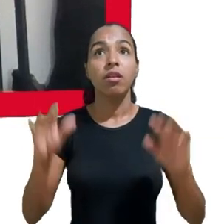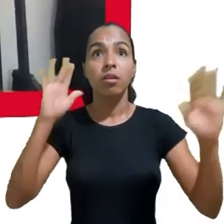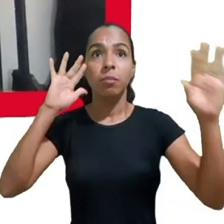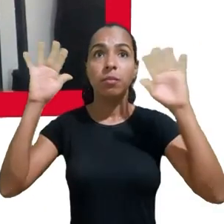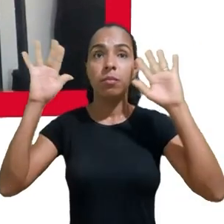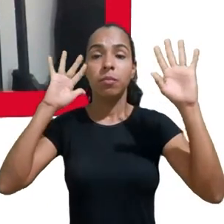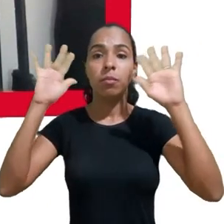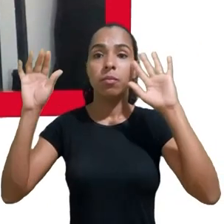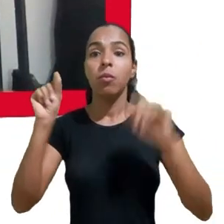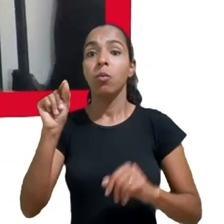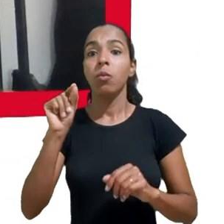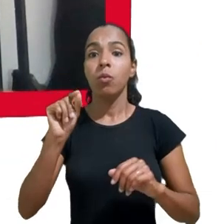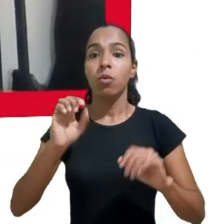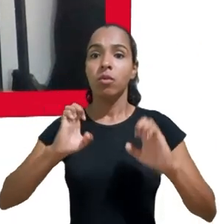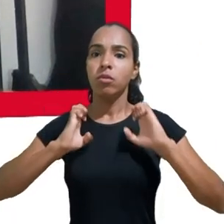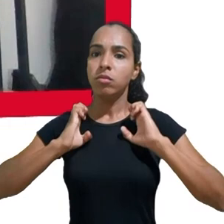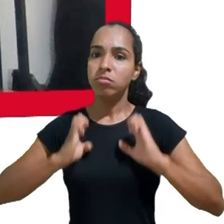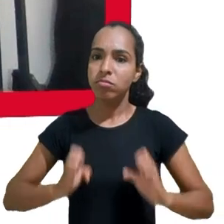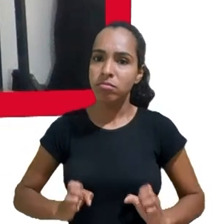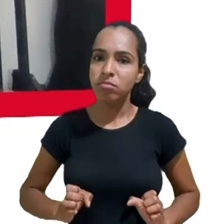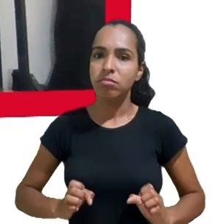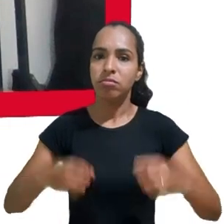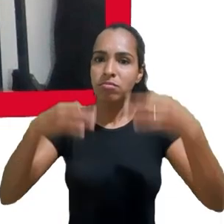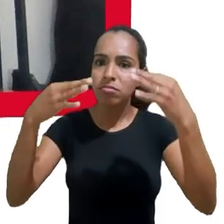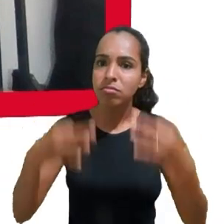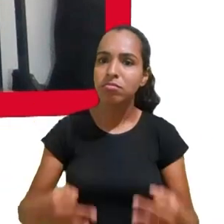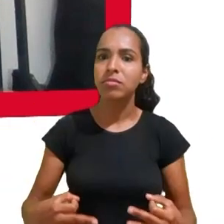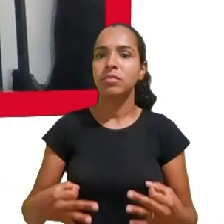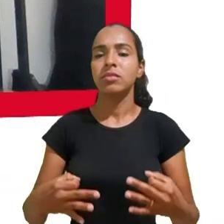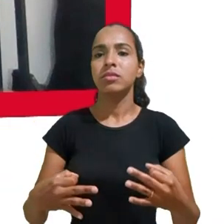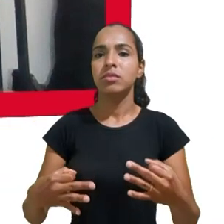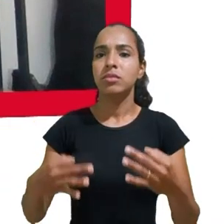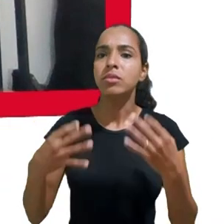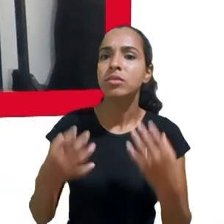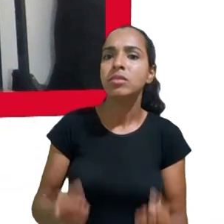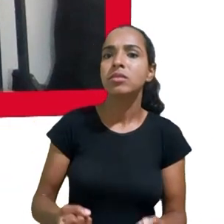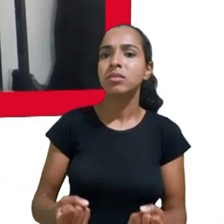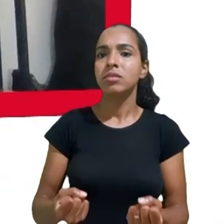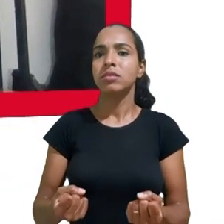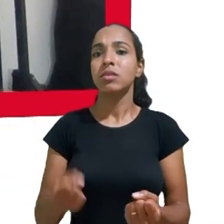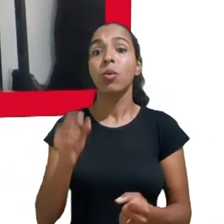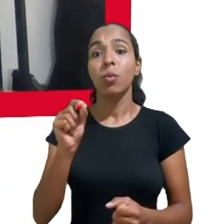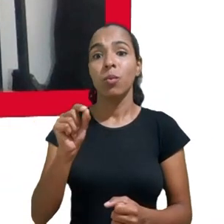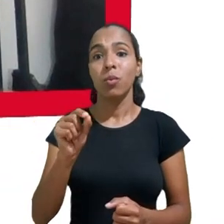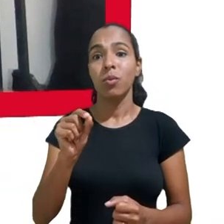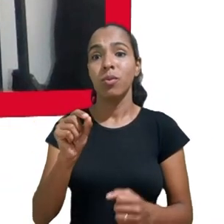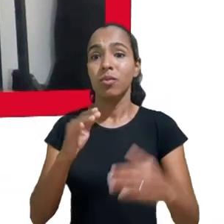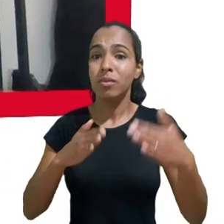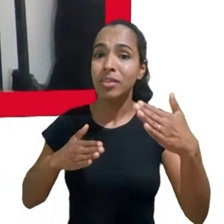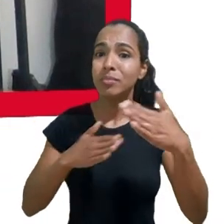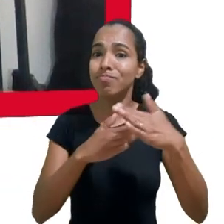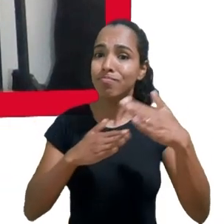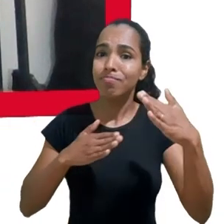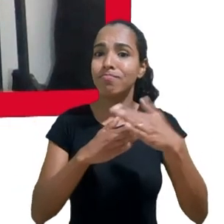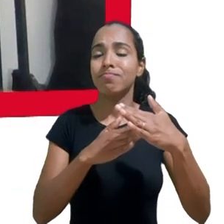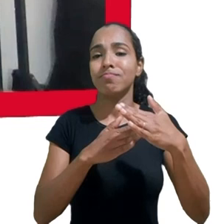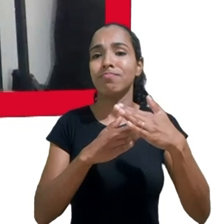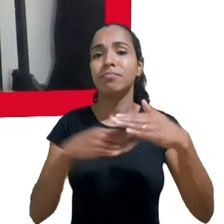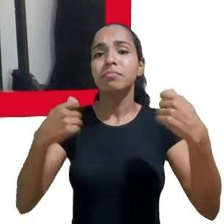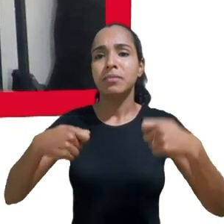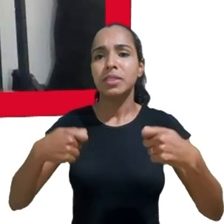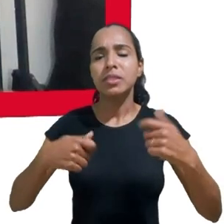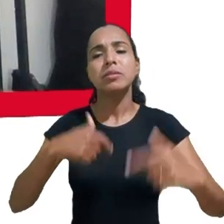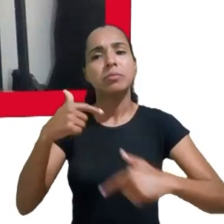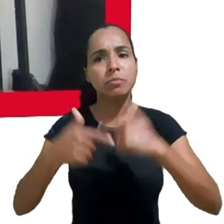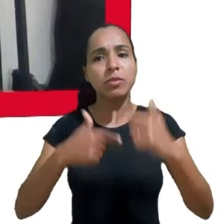moral, desejável, aceitável, é a gente, de fato, enfrentar essa barreira de conhecimento e entender como que funciona a